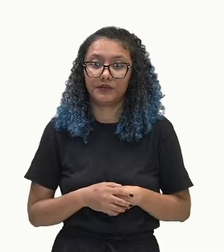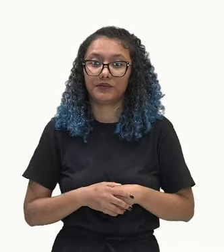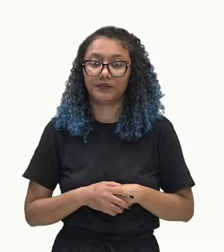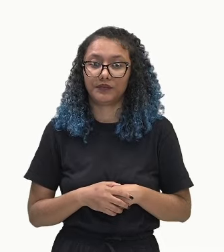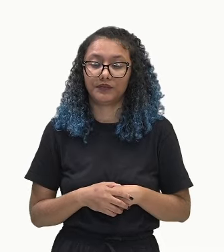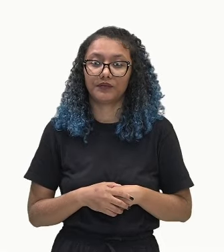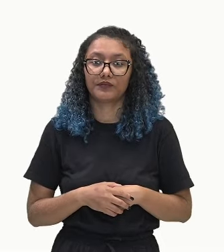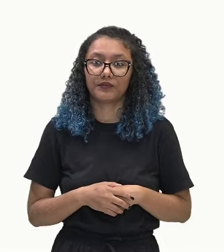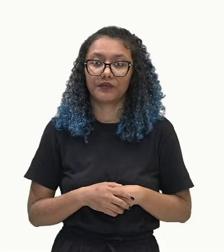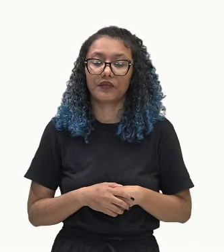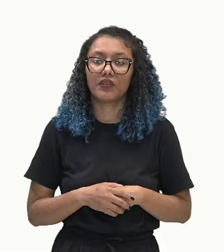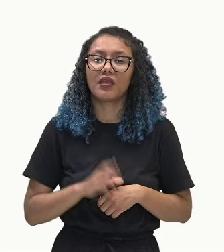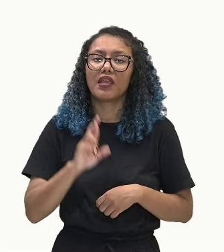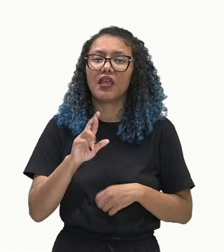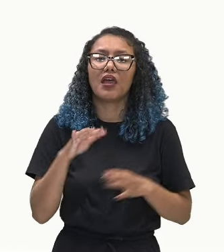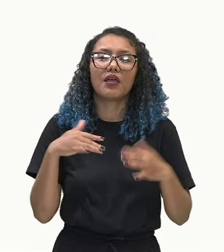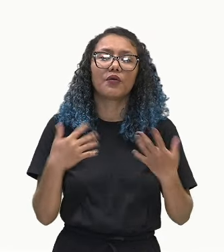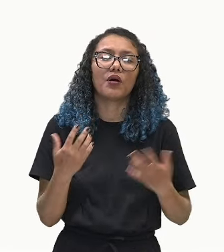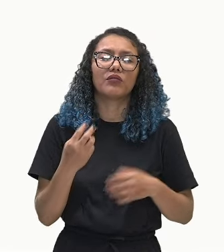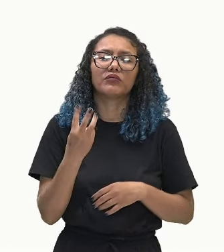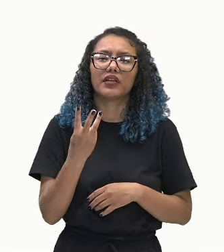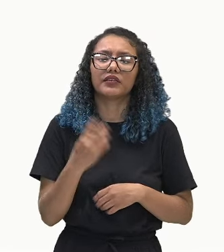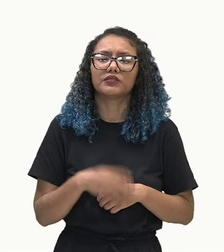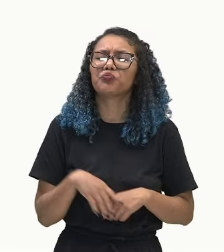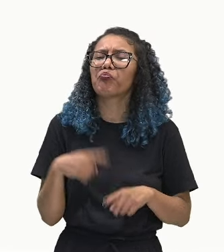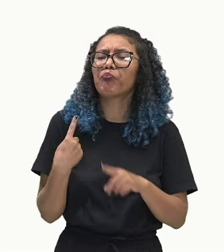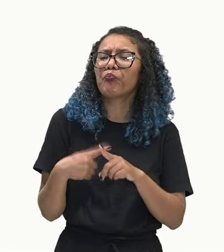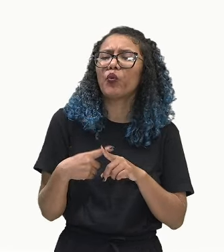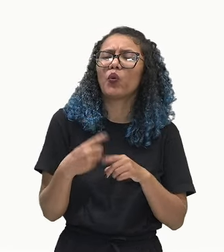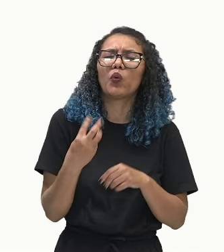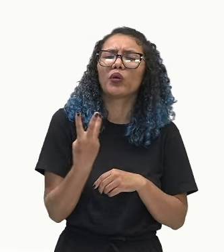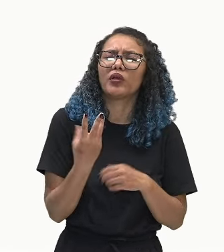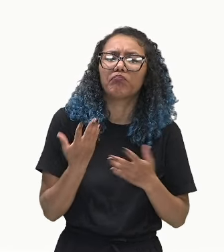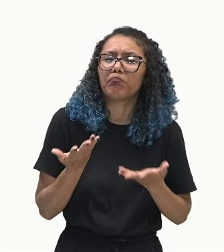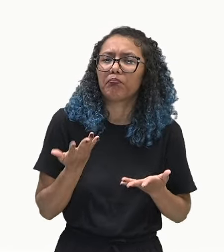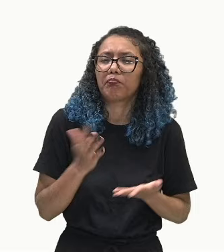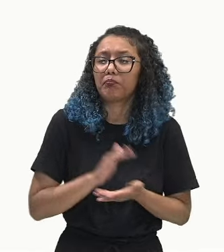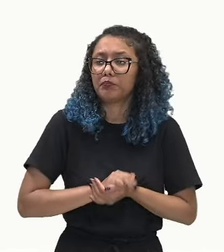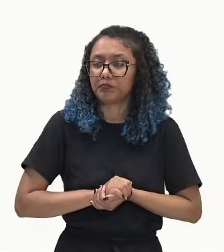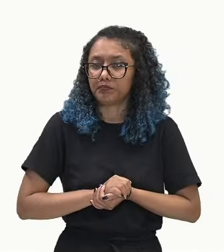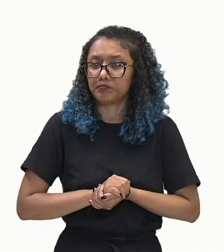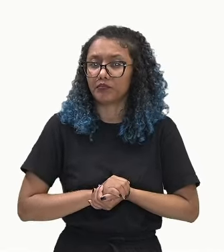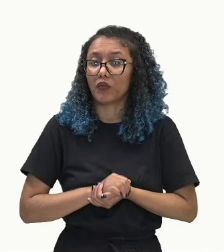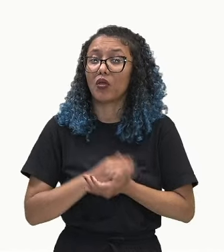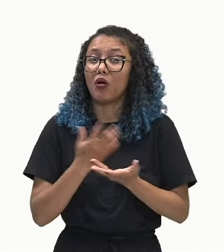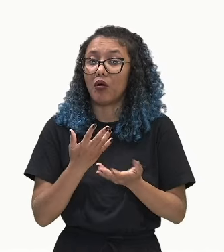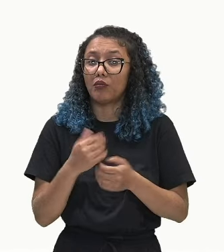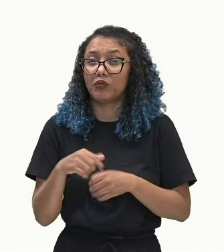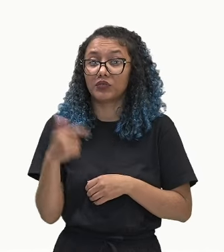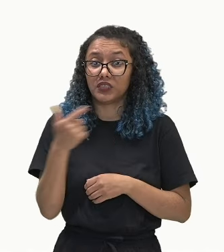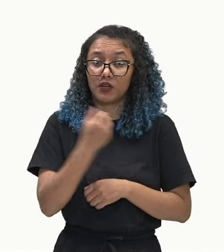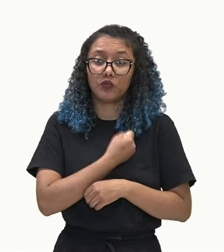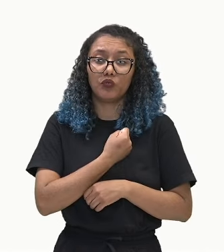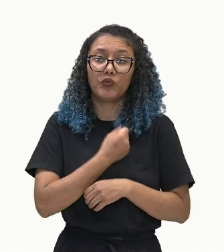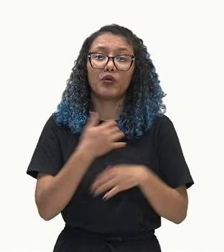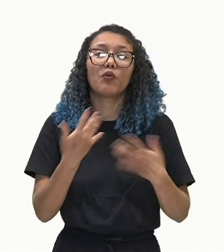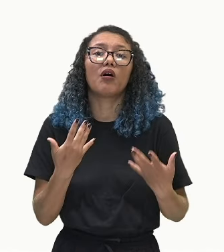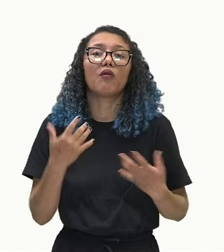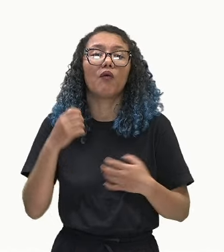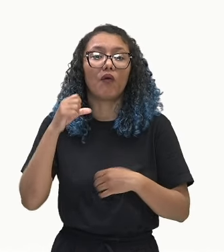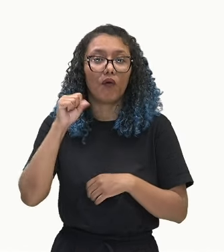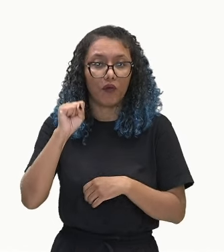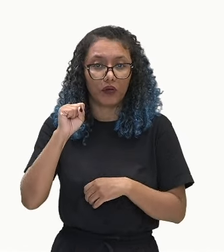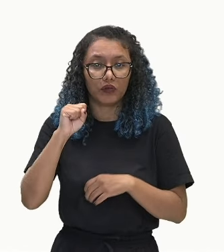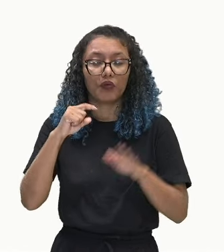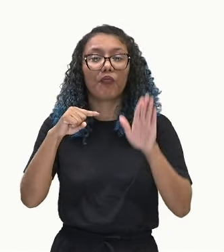E a razão é 3. Como que eu sei que a razão é 3? A gente pega o segundo termo, que é 8, e